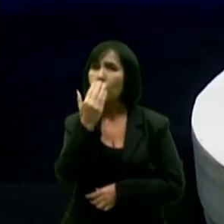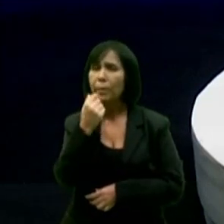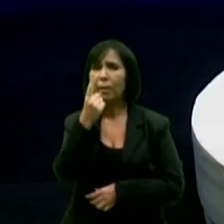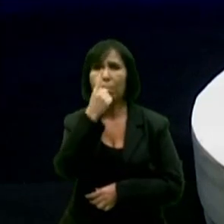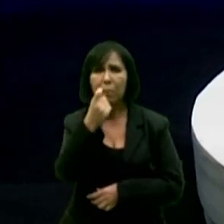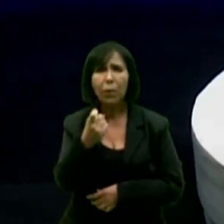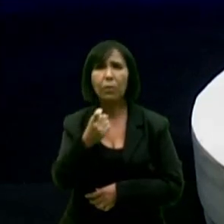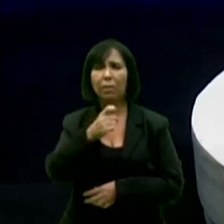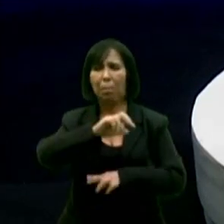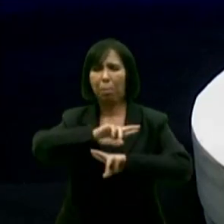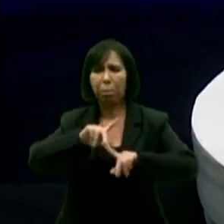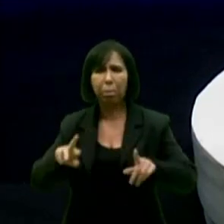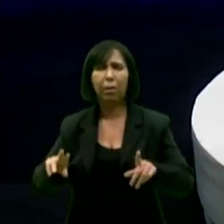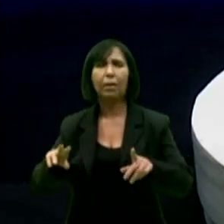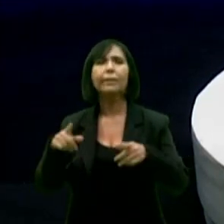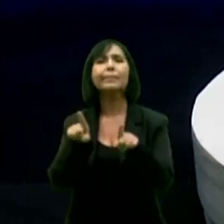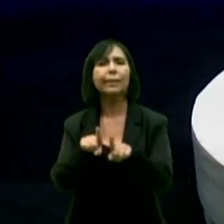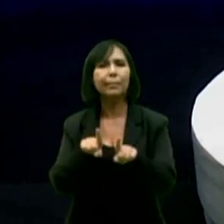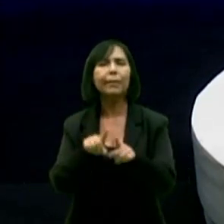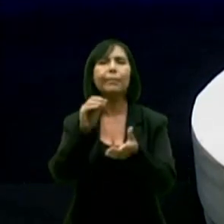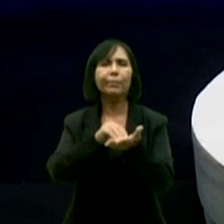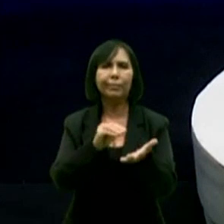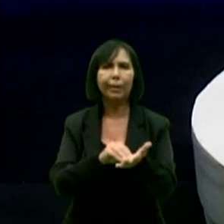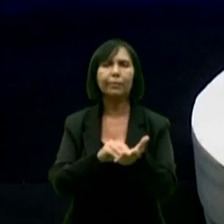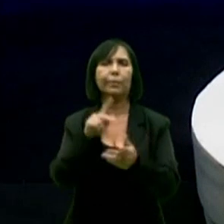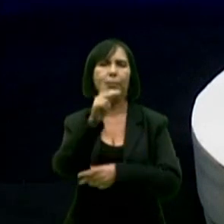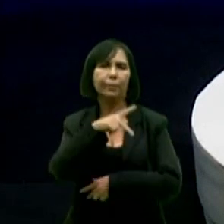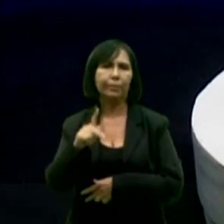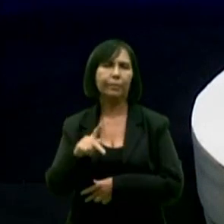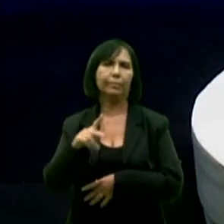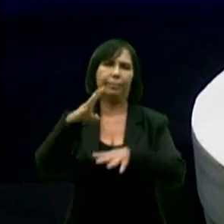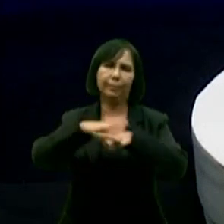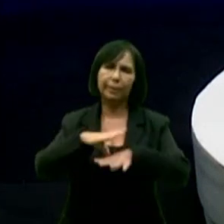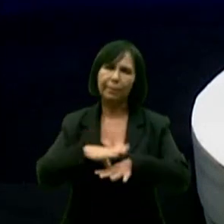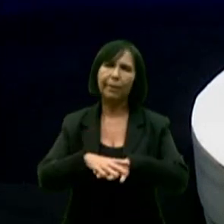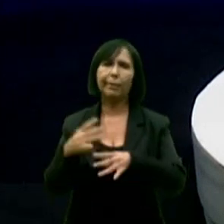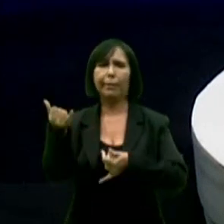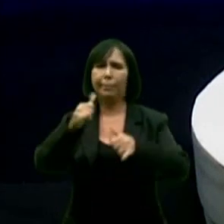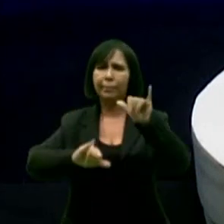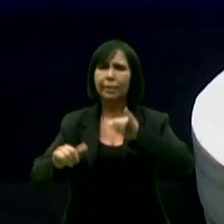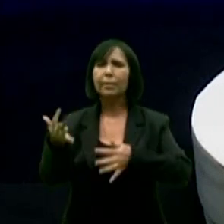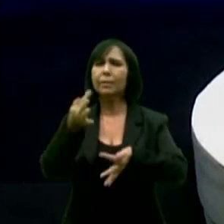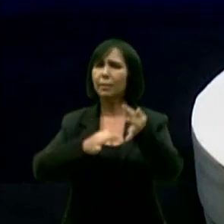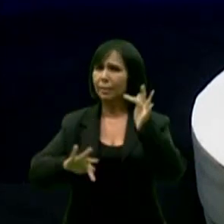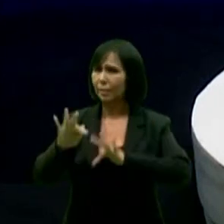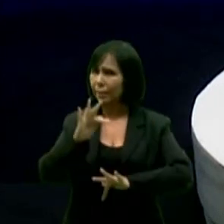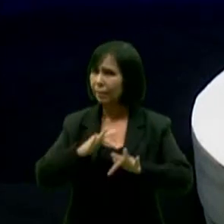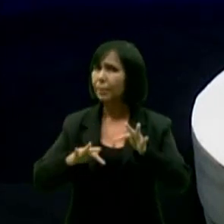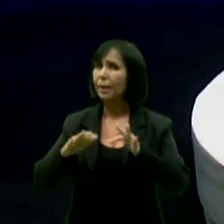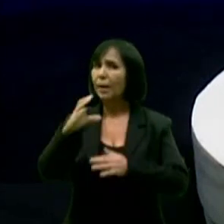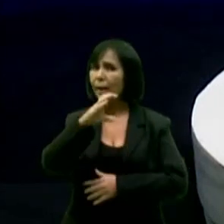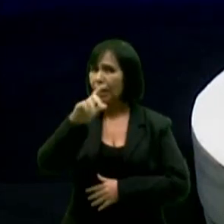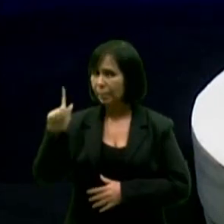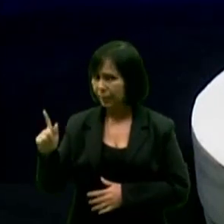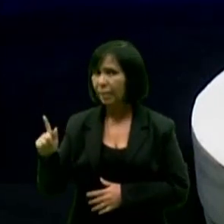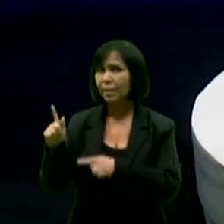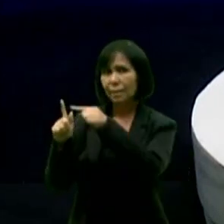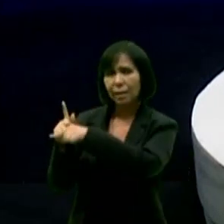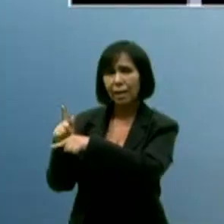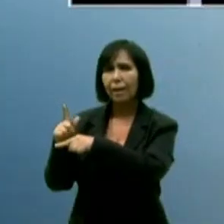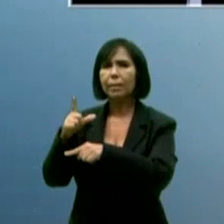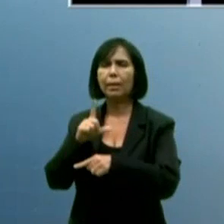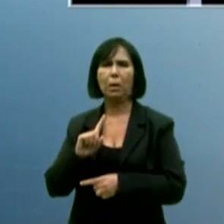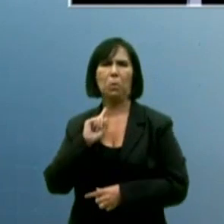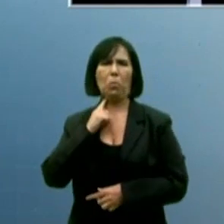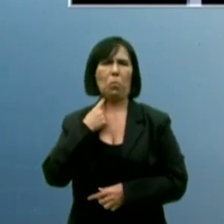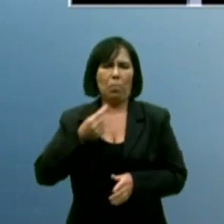integral sem professor de matemática, sem professor de física, sem professor de química. A gente vê um abandono em Campina Grande da escola, se vira em Cabral, o esgoto passa do